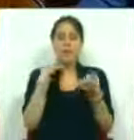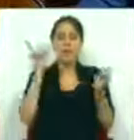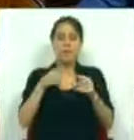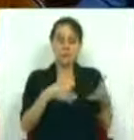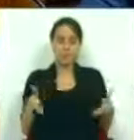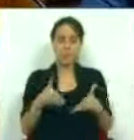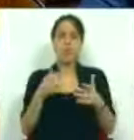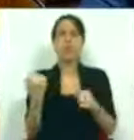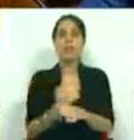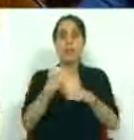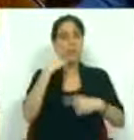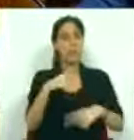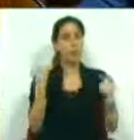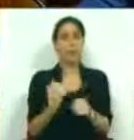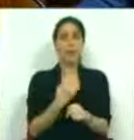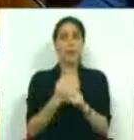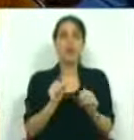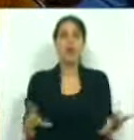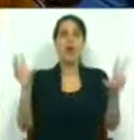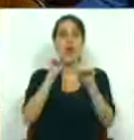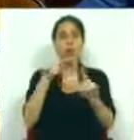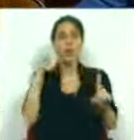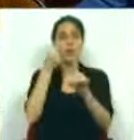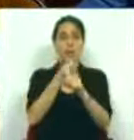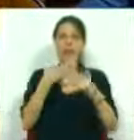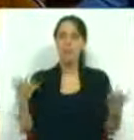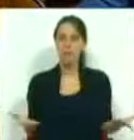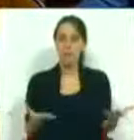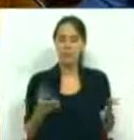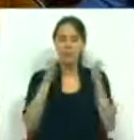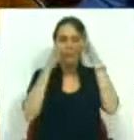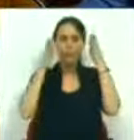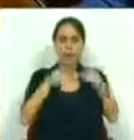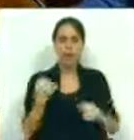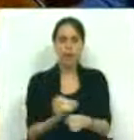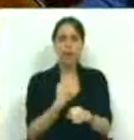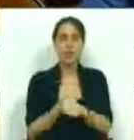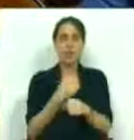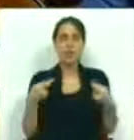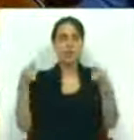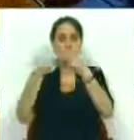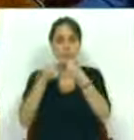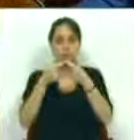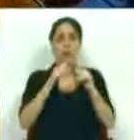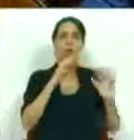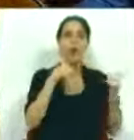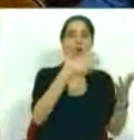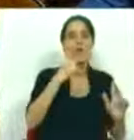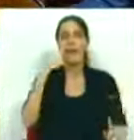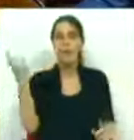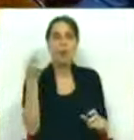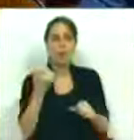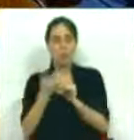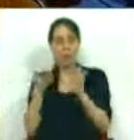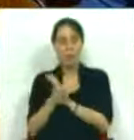reorientação dos serviços públicos de emprego aos novos desafios, recentrando a sua atividade no ajustamento entre a oferta e a